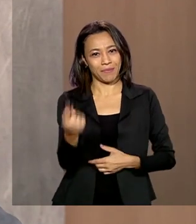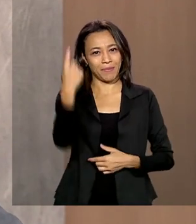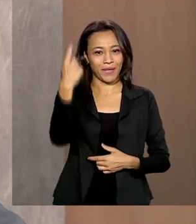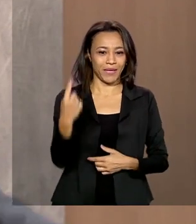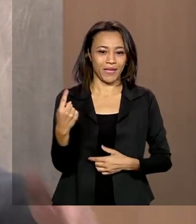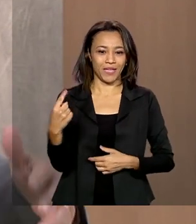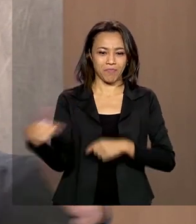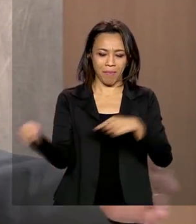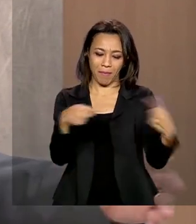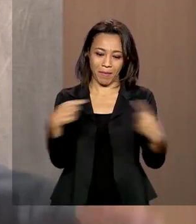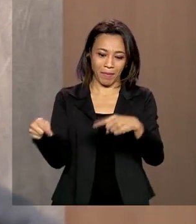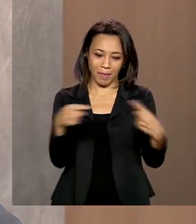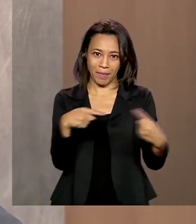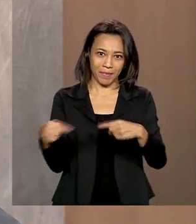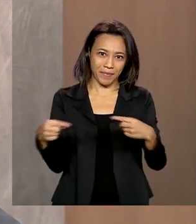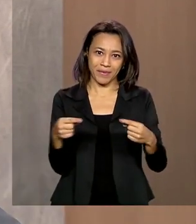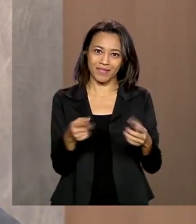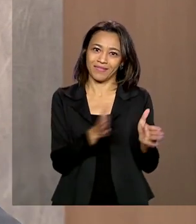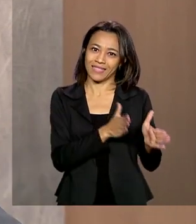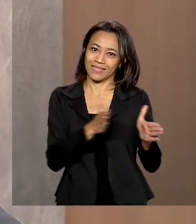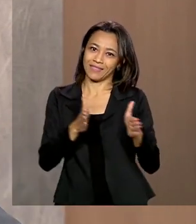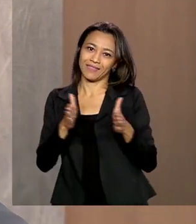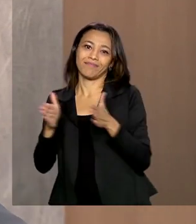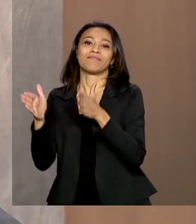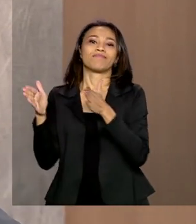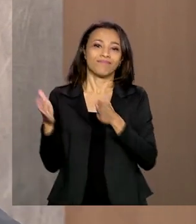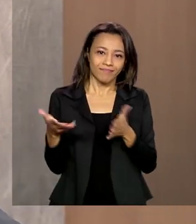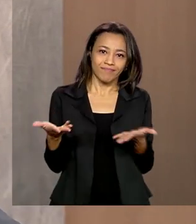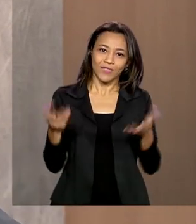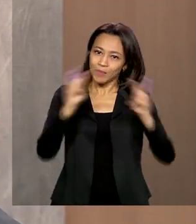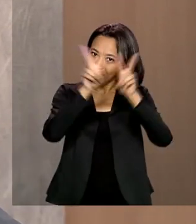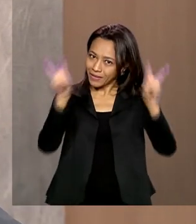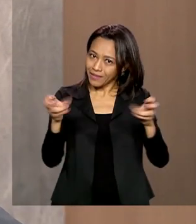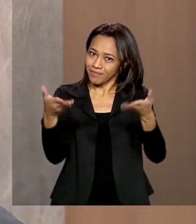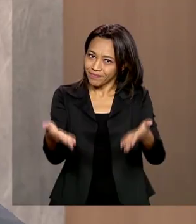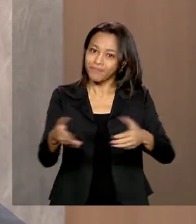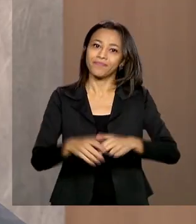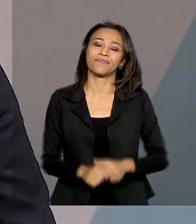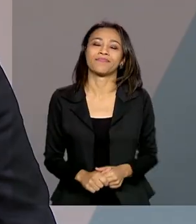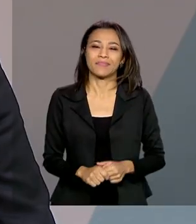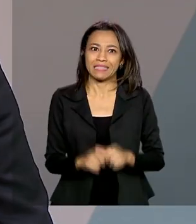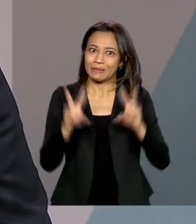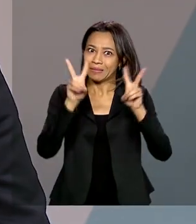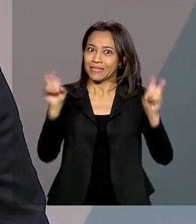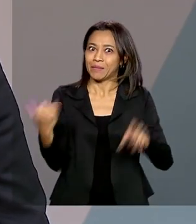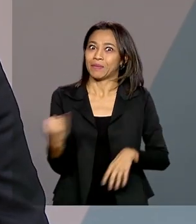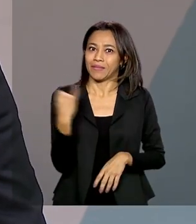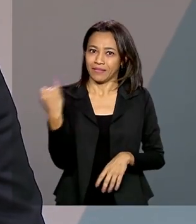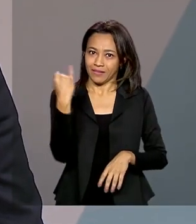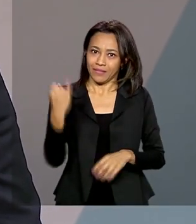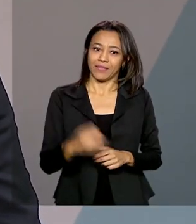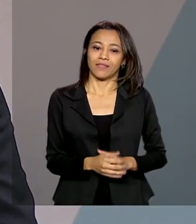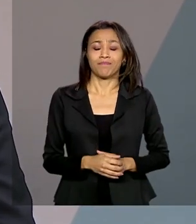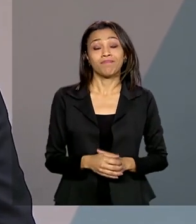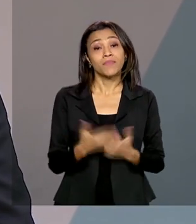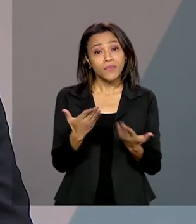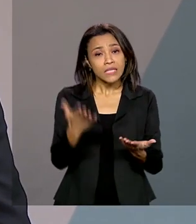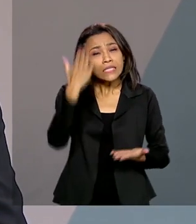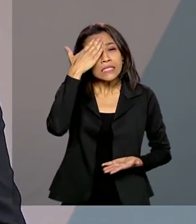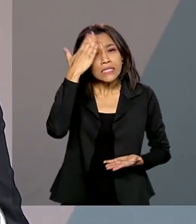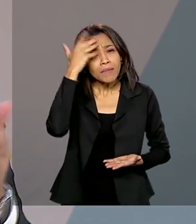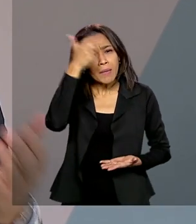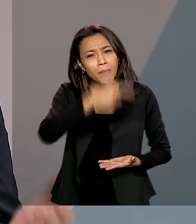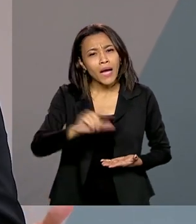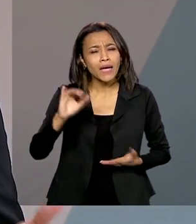agenda sobre a reforma tributária. Um tema muito importante. E para saber mais